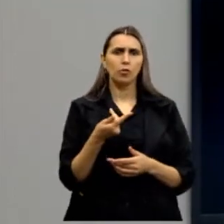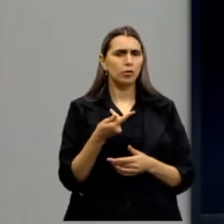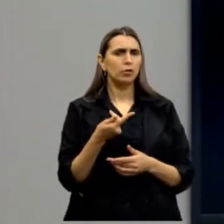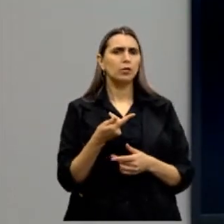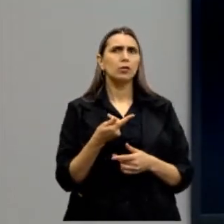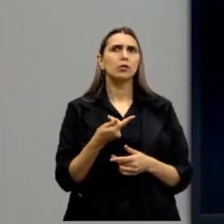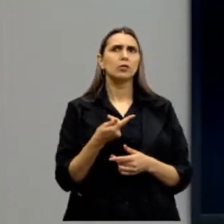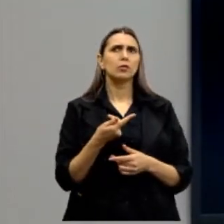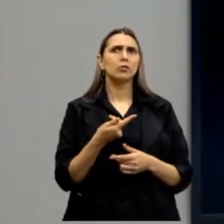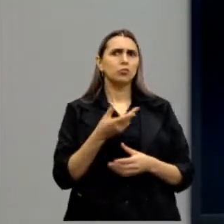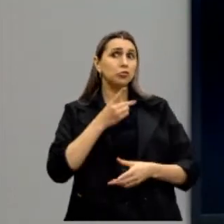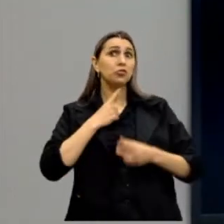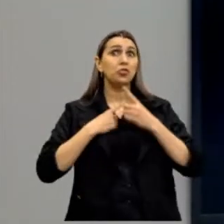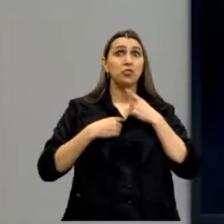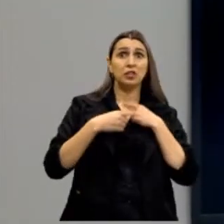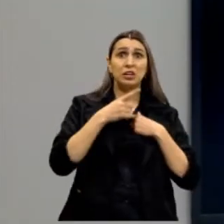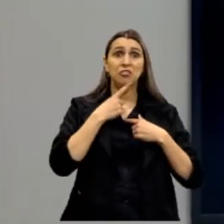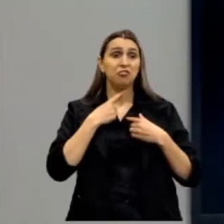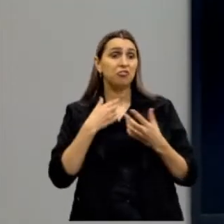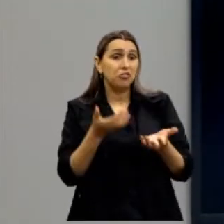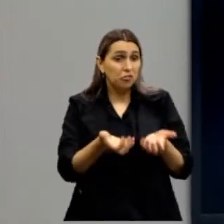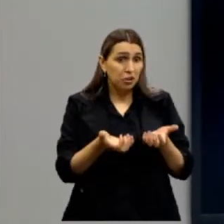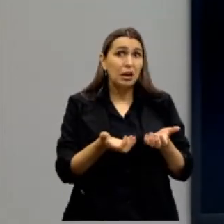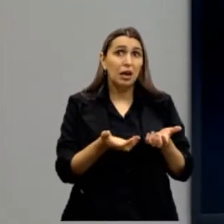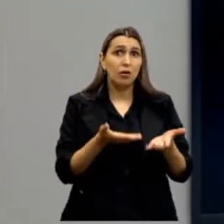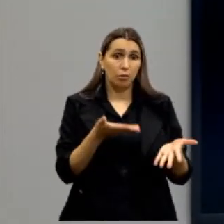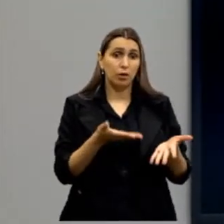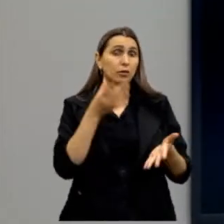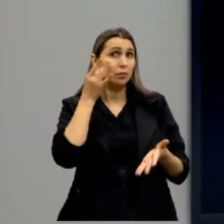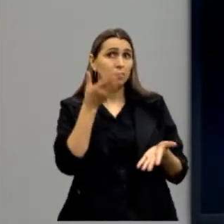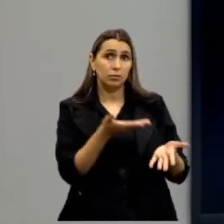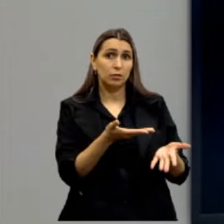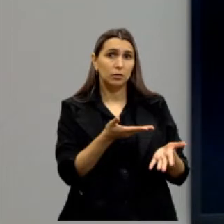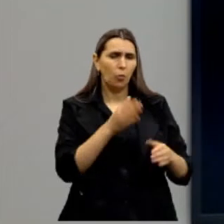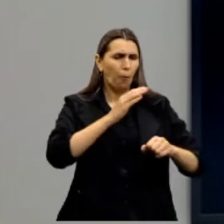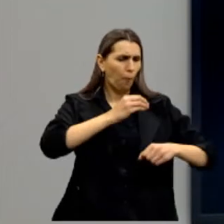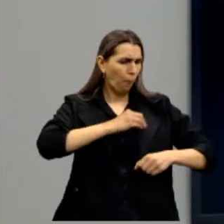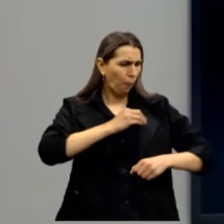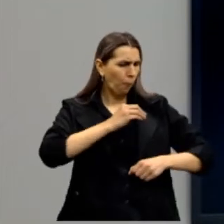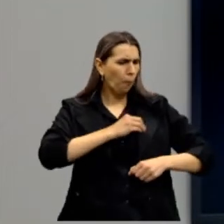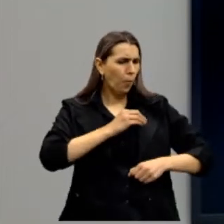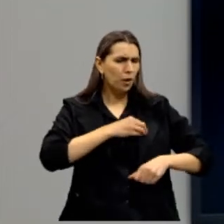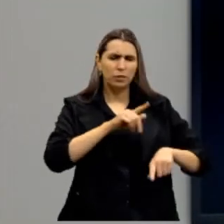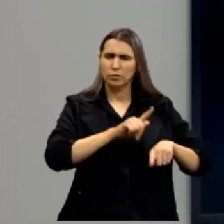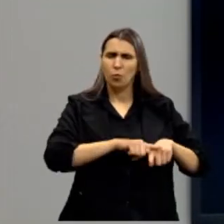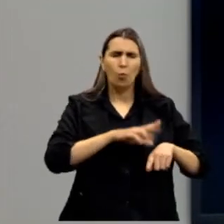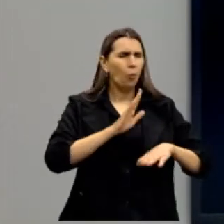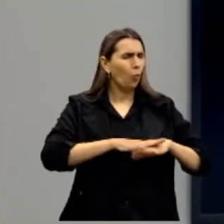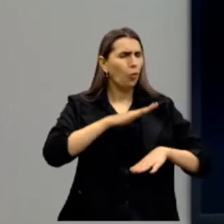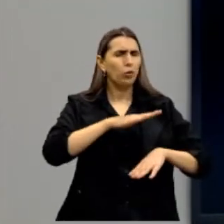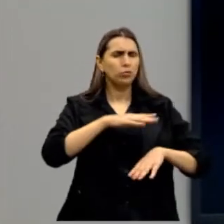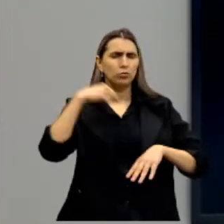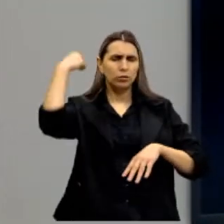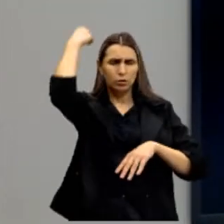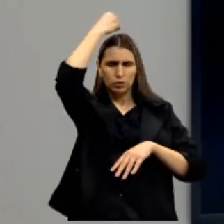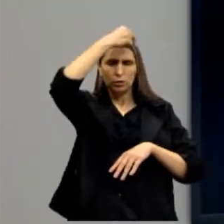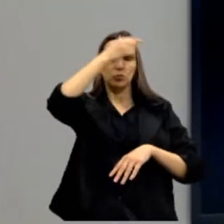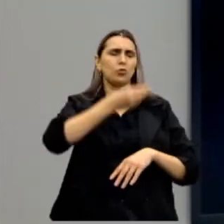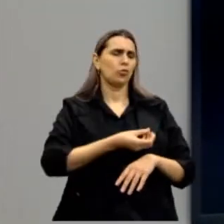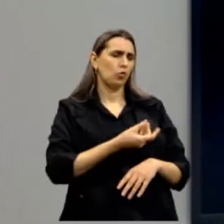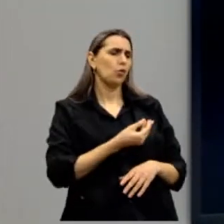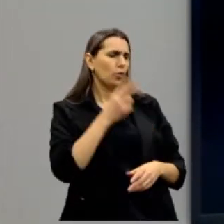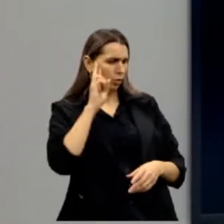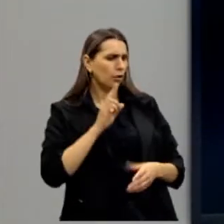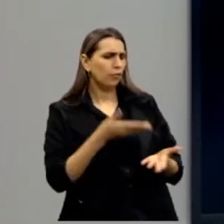concupiscência, os desejos, os desejos estão muito presentes aí, o pecado então nem se fala, a visão de Santo Agostinho também está presente.